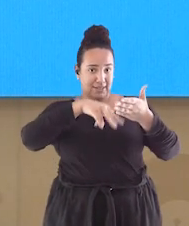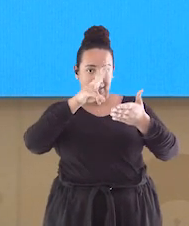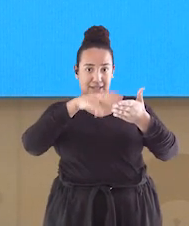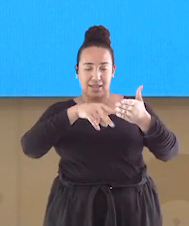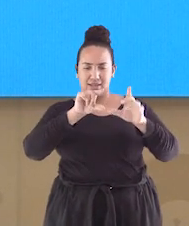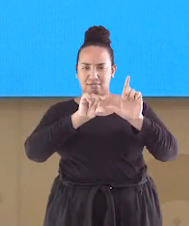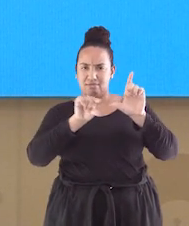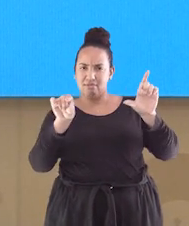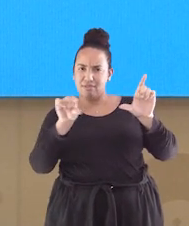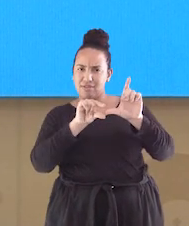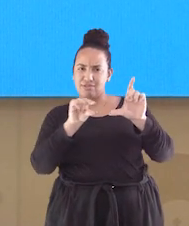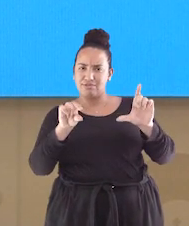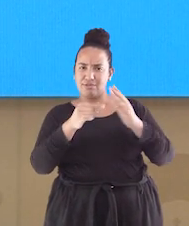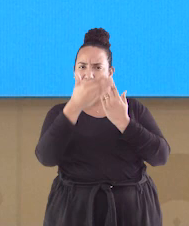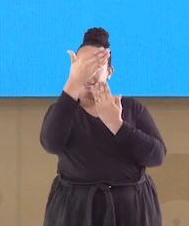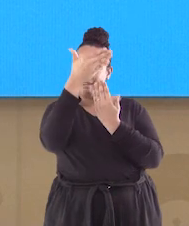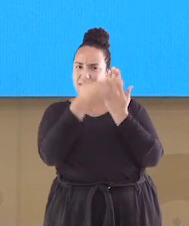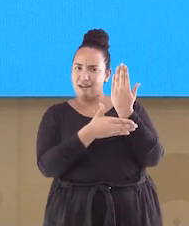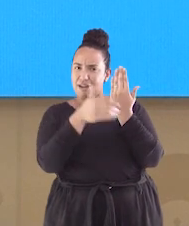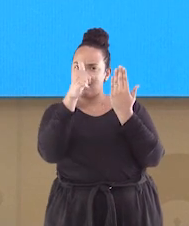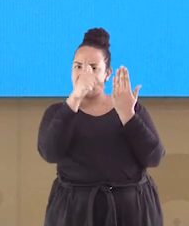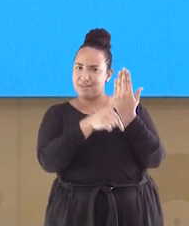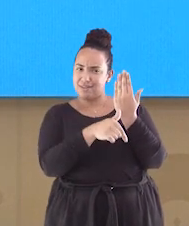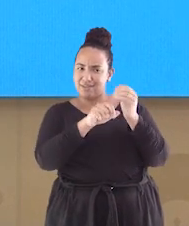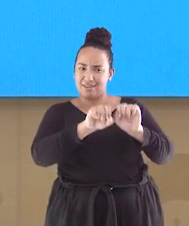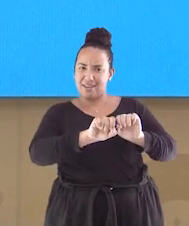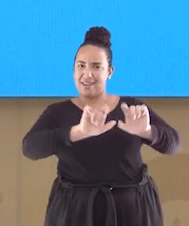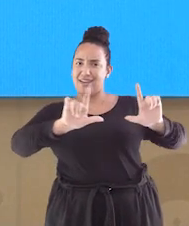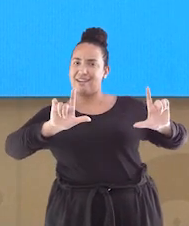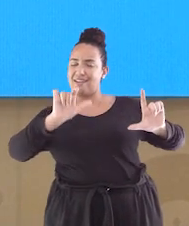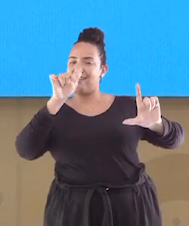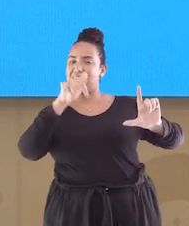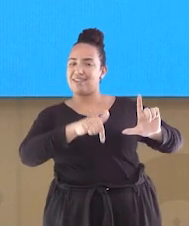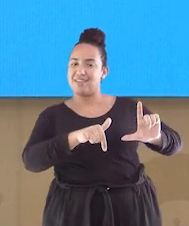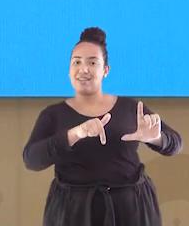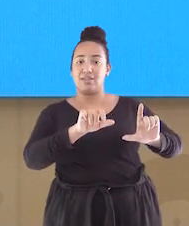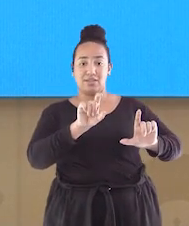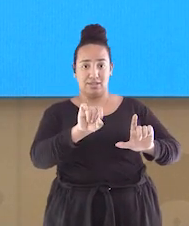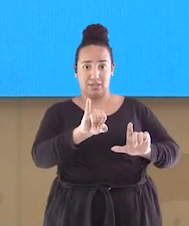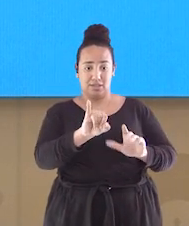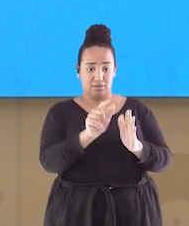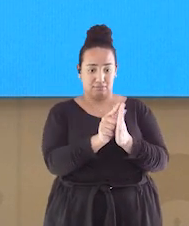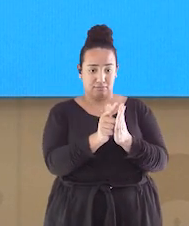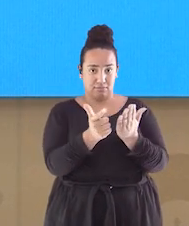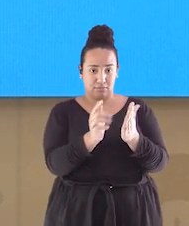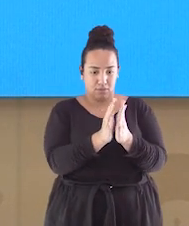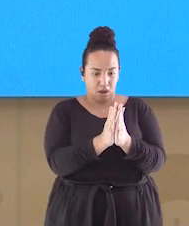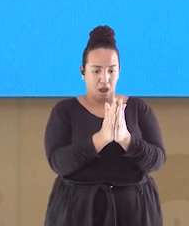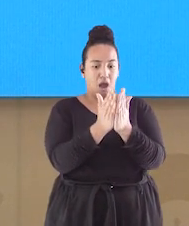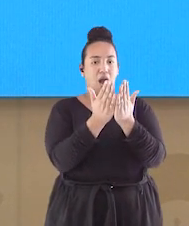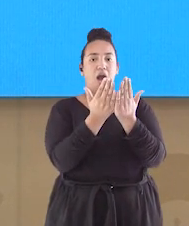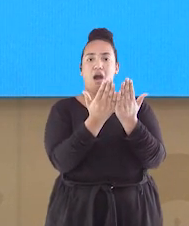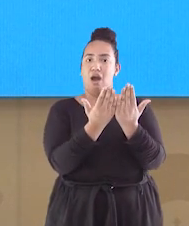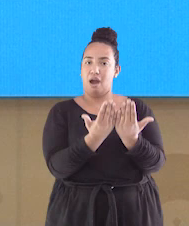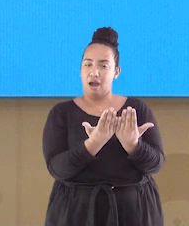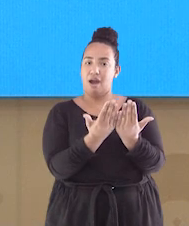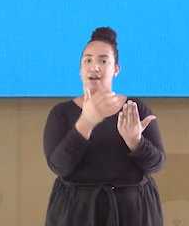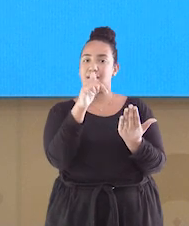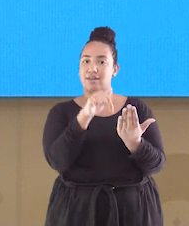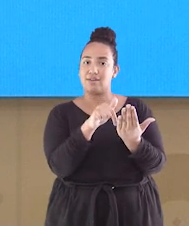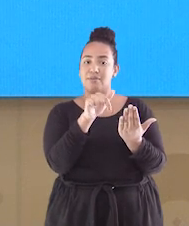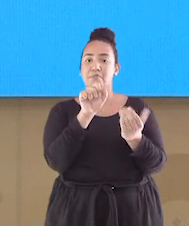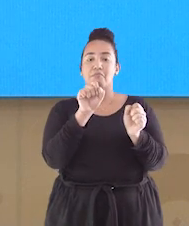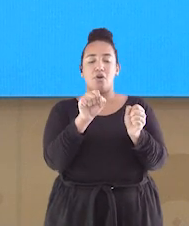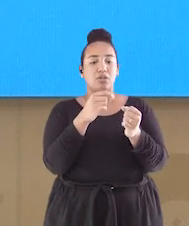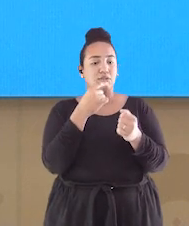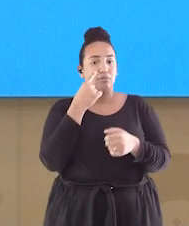legenda presente na capa, ou seja, na vitrine do jornal, e ao abrir o jornal e saber mais sobre a notícia, pode querer